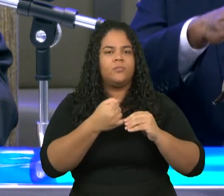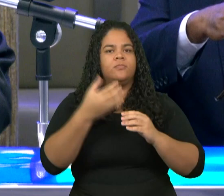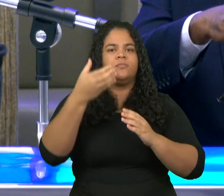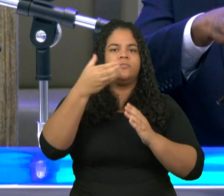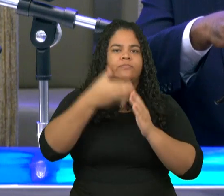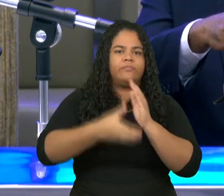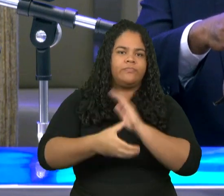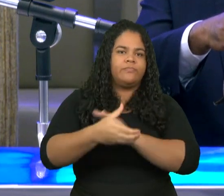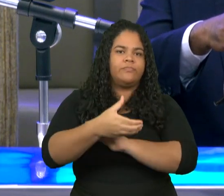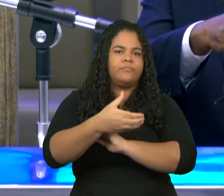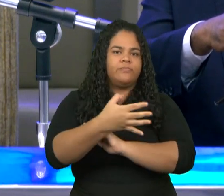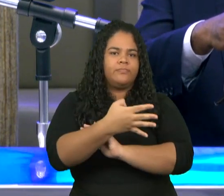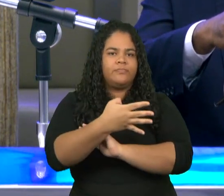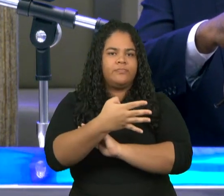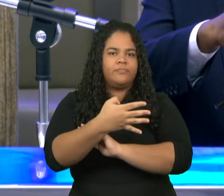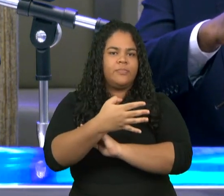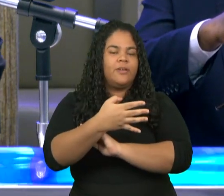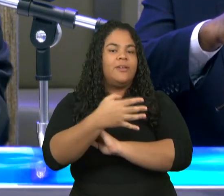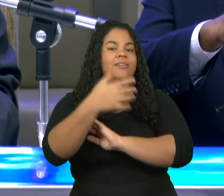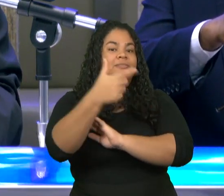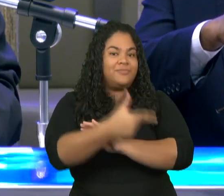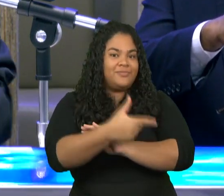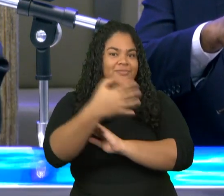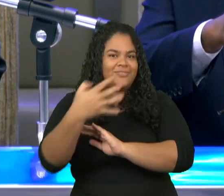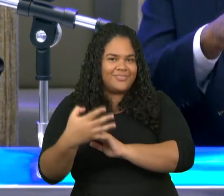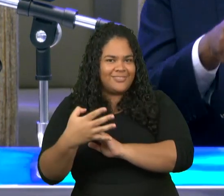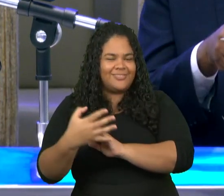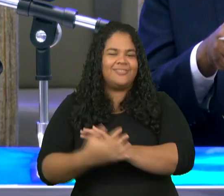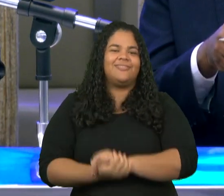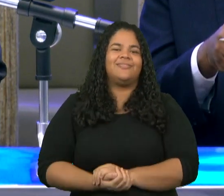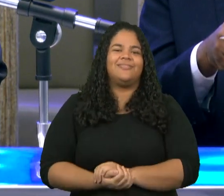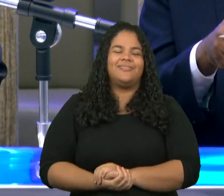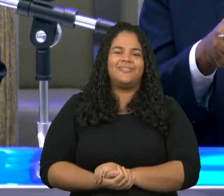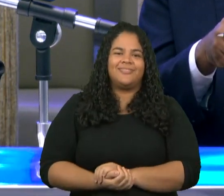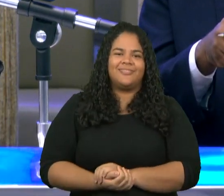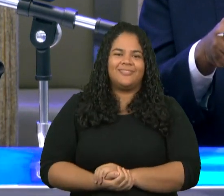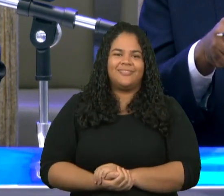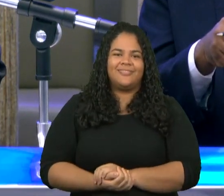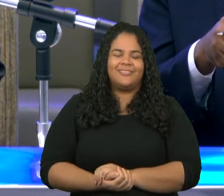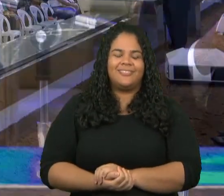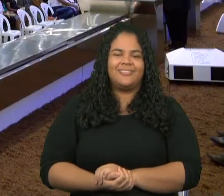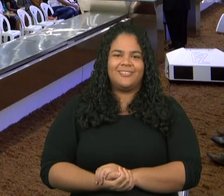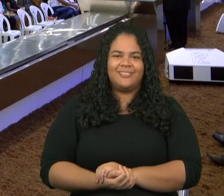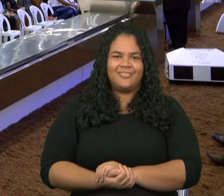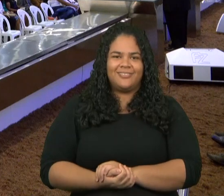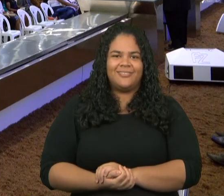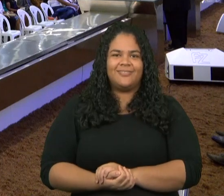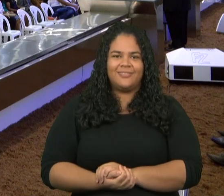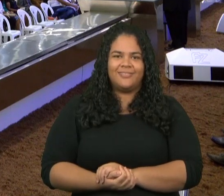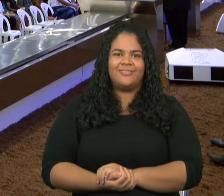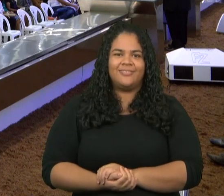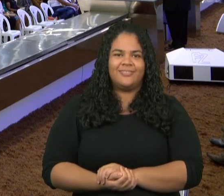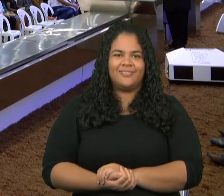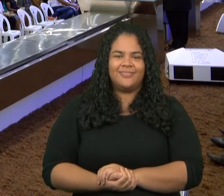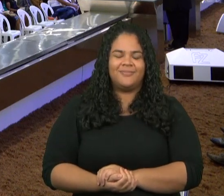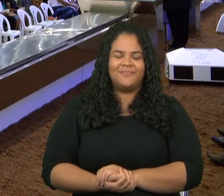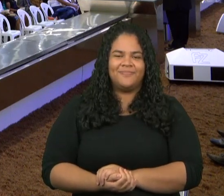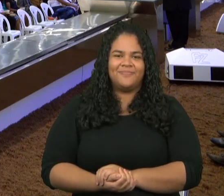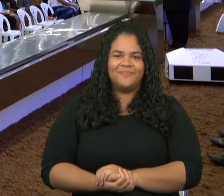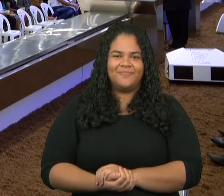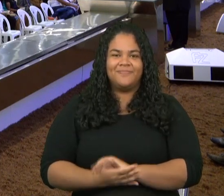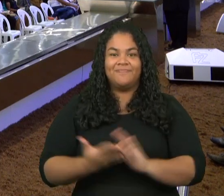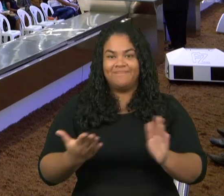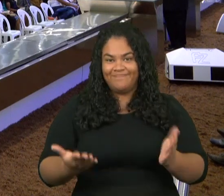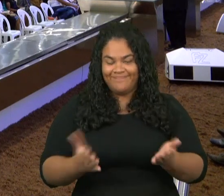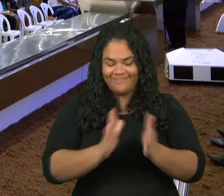Josué capítulo 24 meus amados vamos ler a palavra de Deus ela